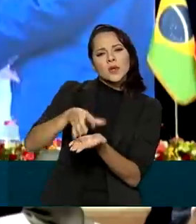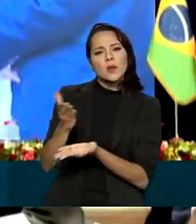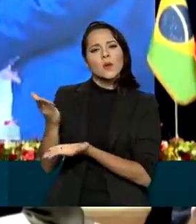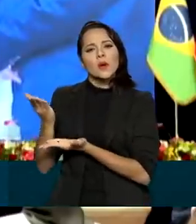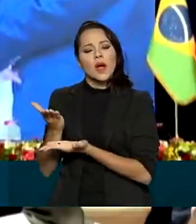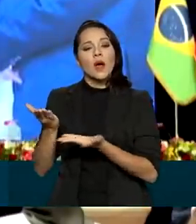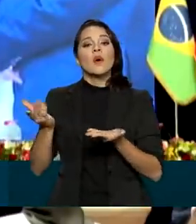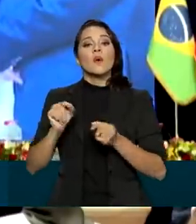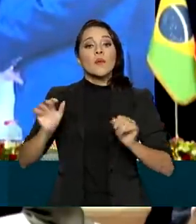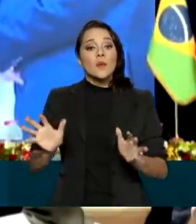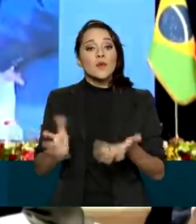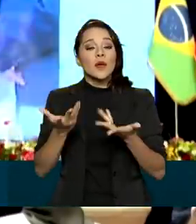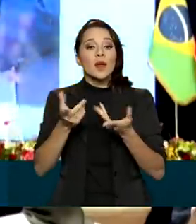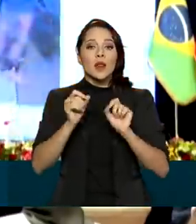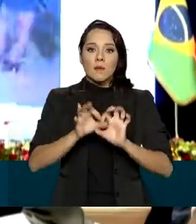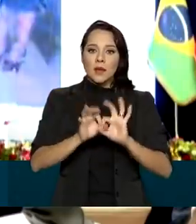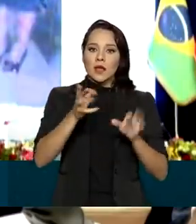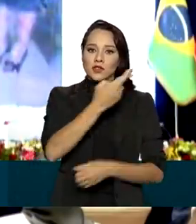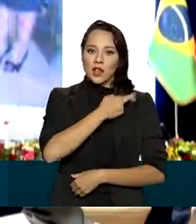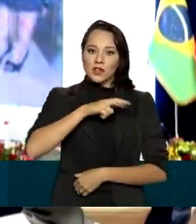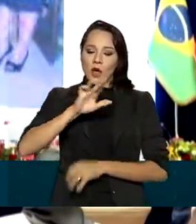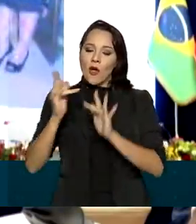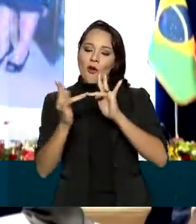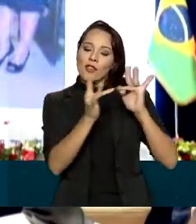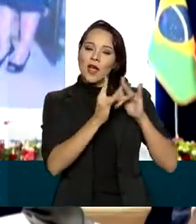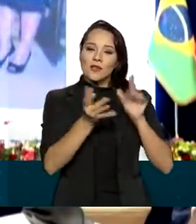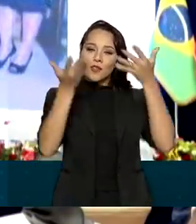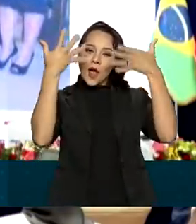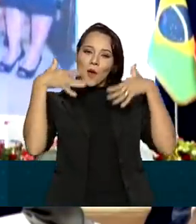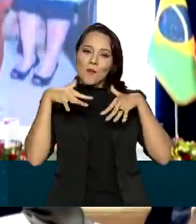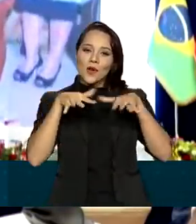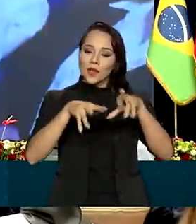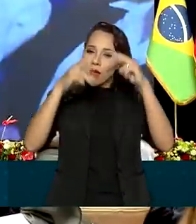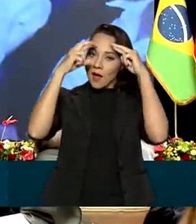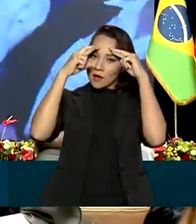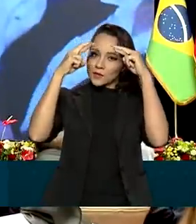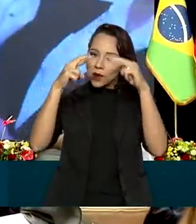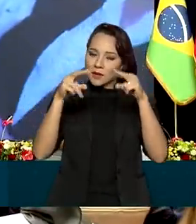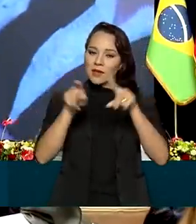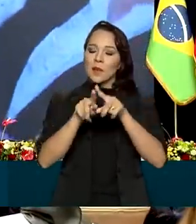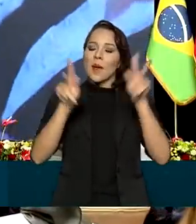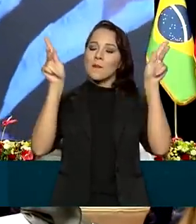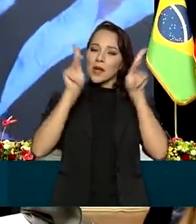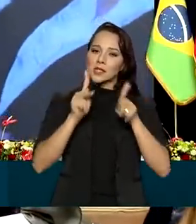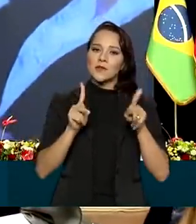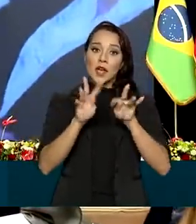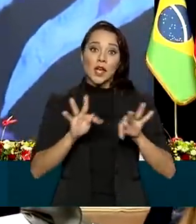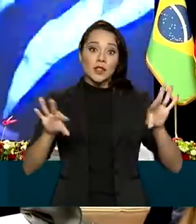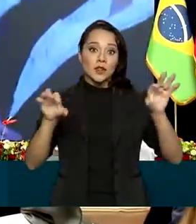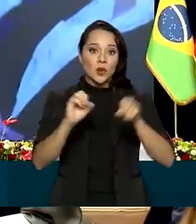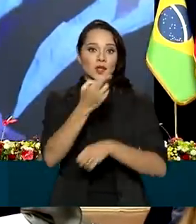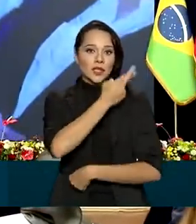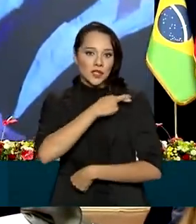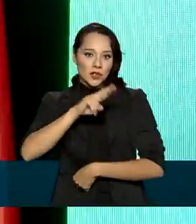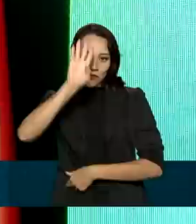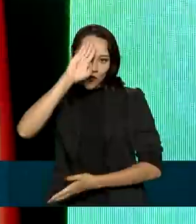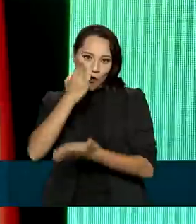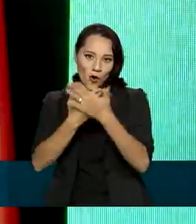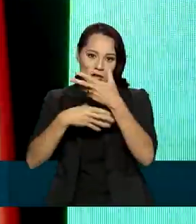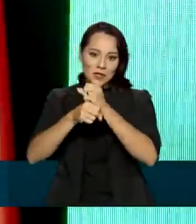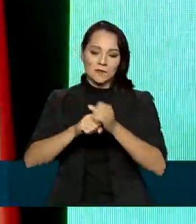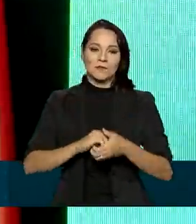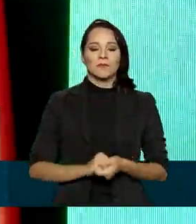promover a liberdade de religião e da convivência harmoniosa, respeitosa e pacífica entre todas as crenças.